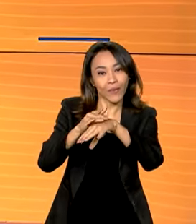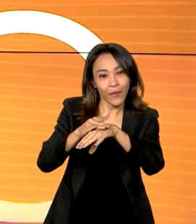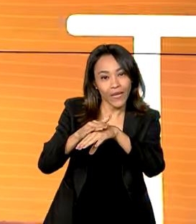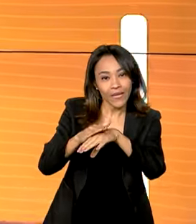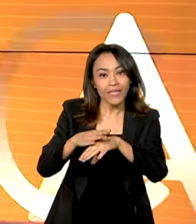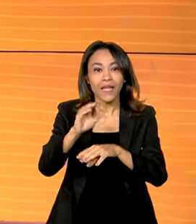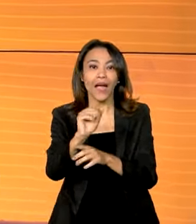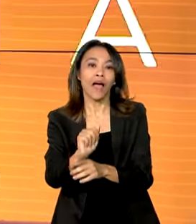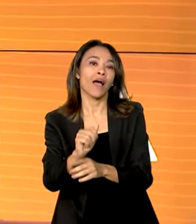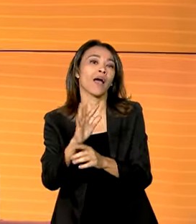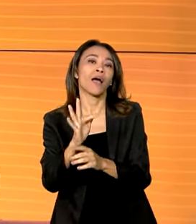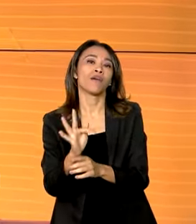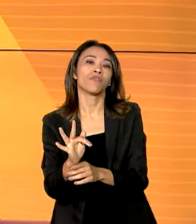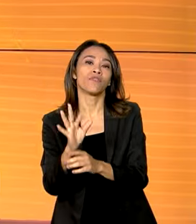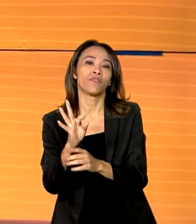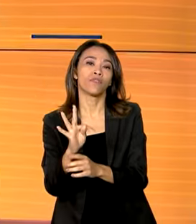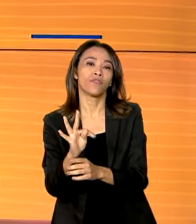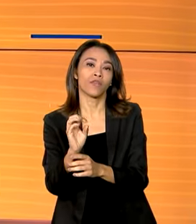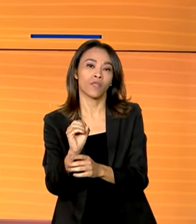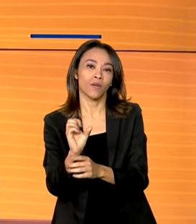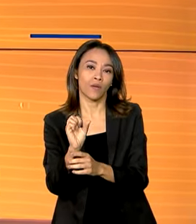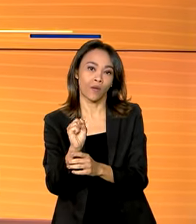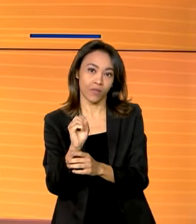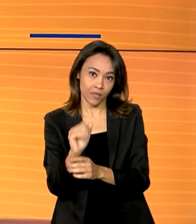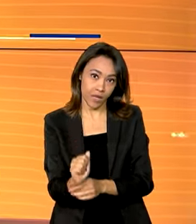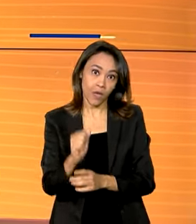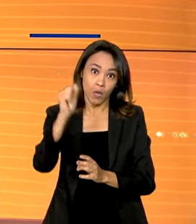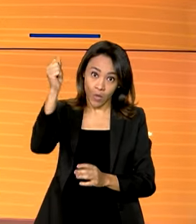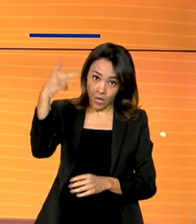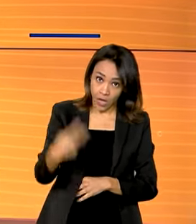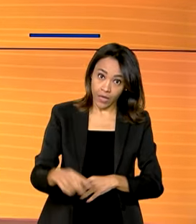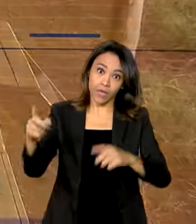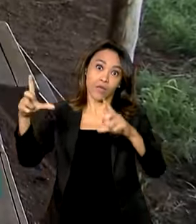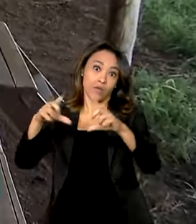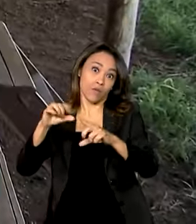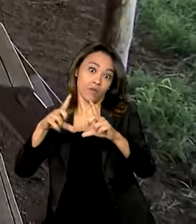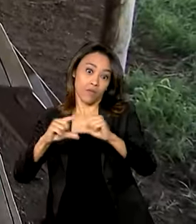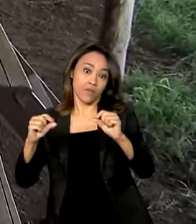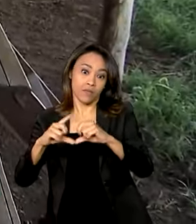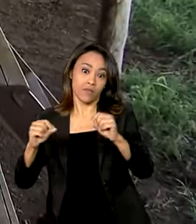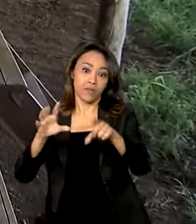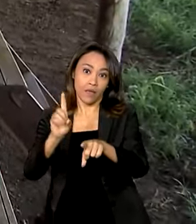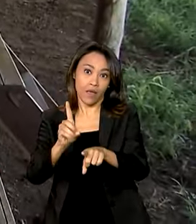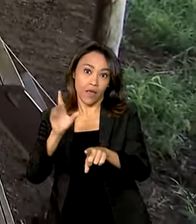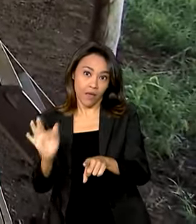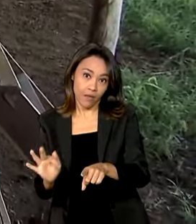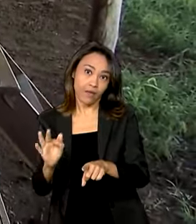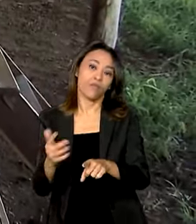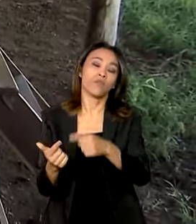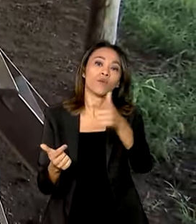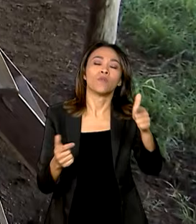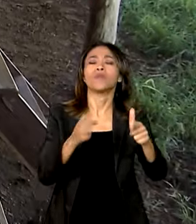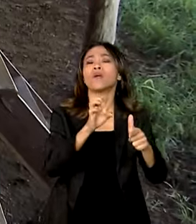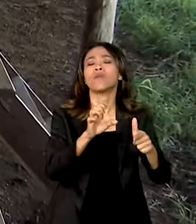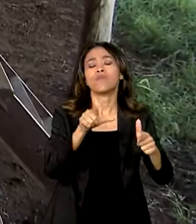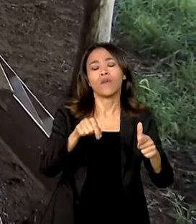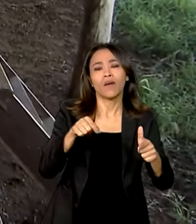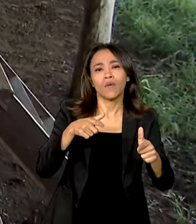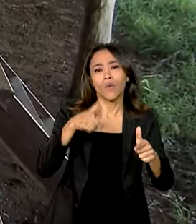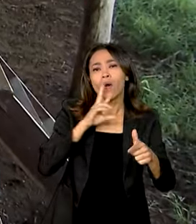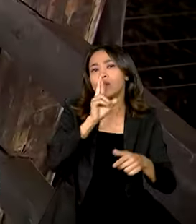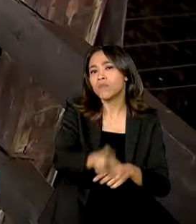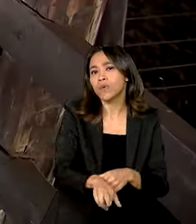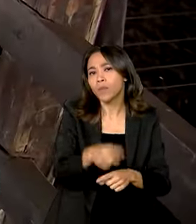21 estados e o Distrito Federal foram reconhecidos nacionalmente, sem a incidência da doença. O resultado